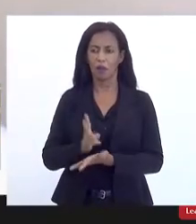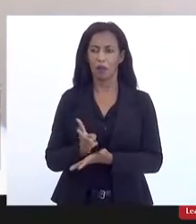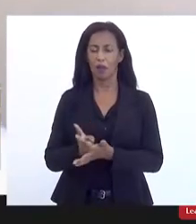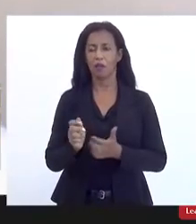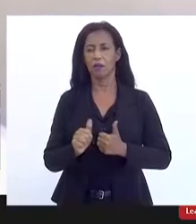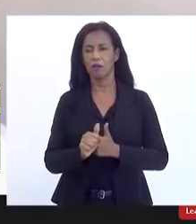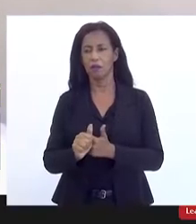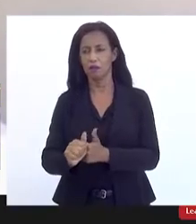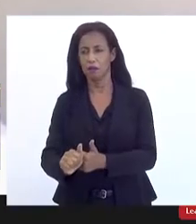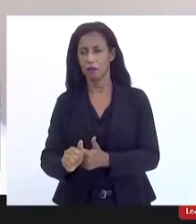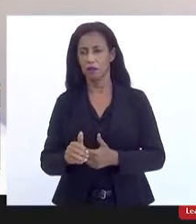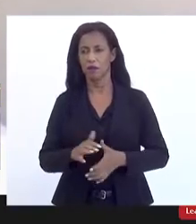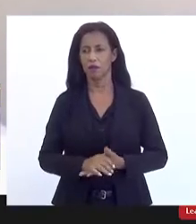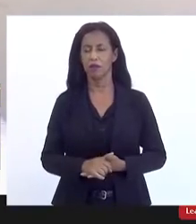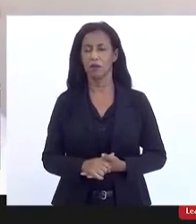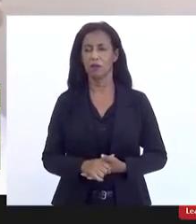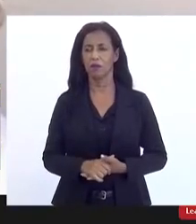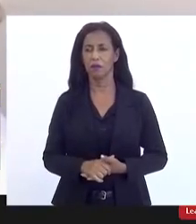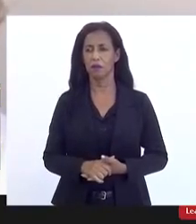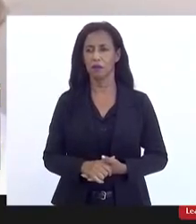debate então